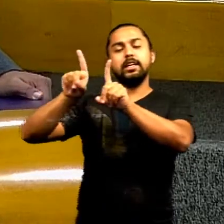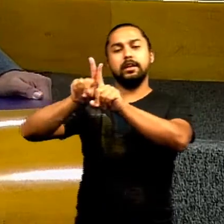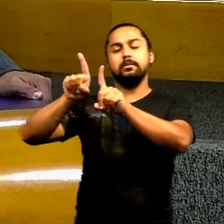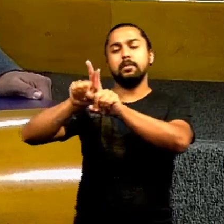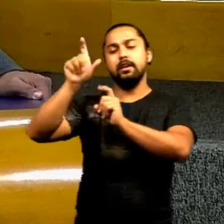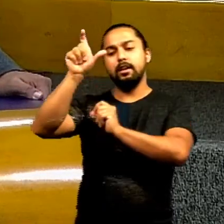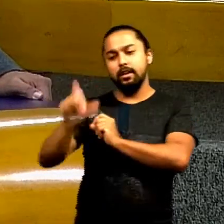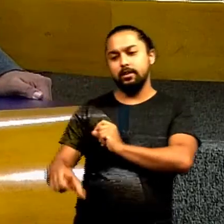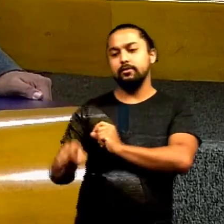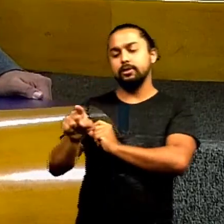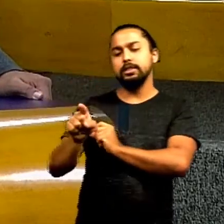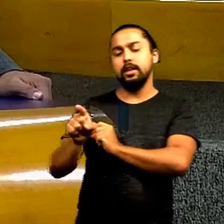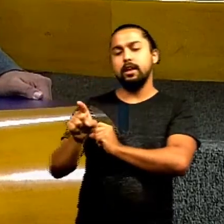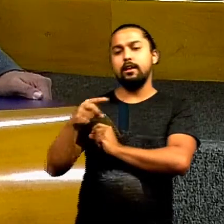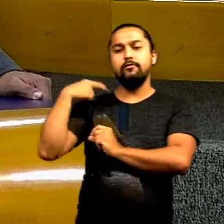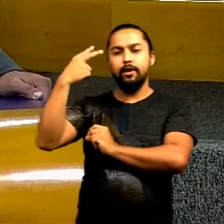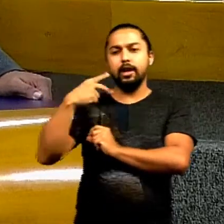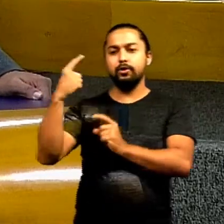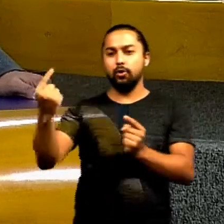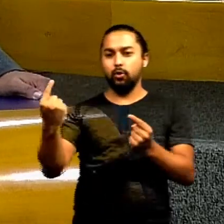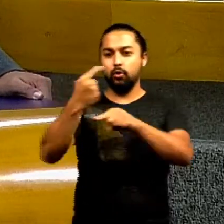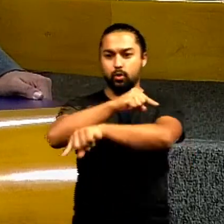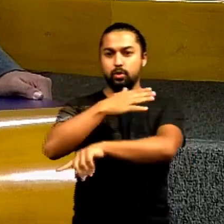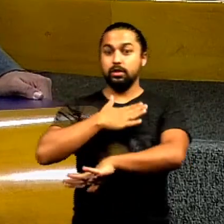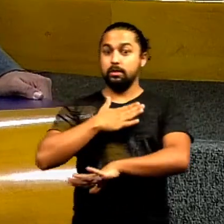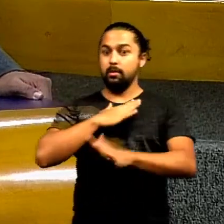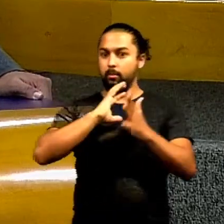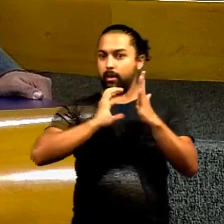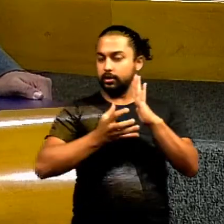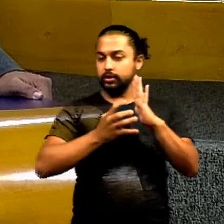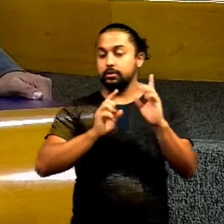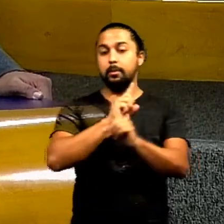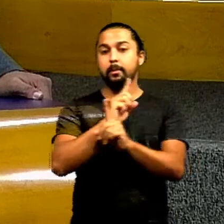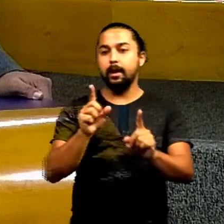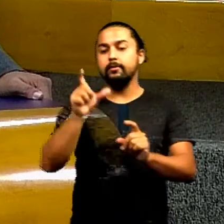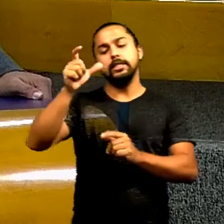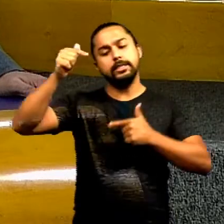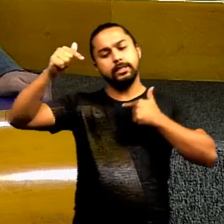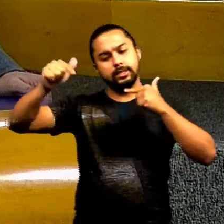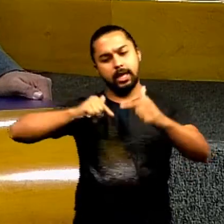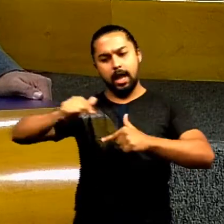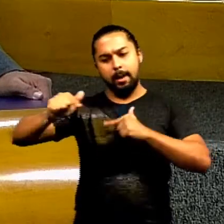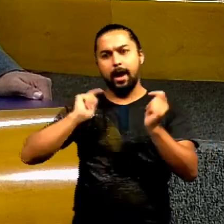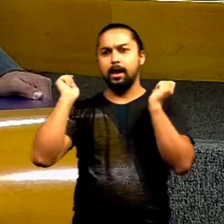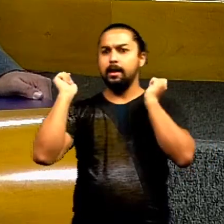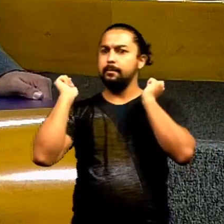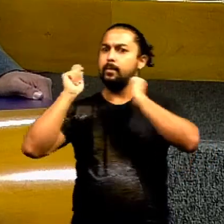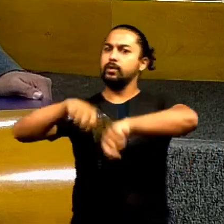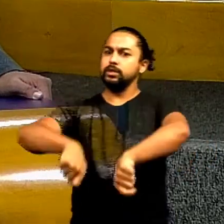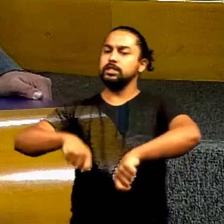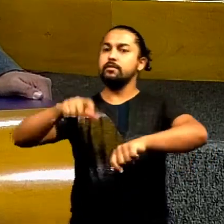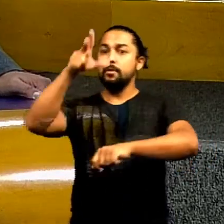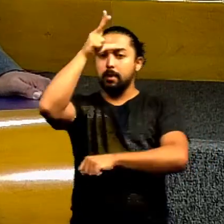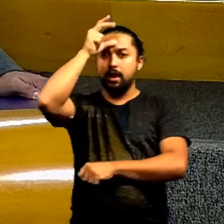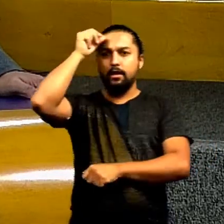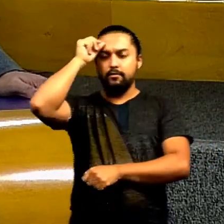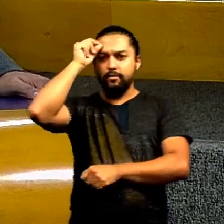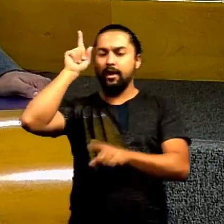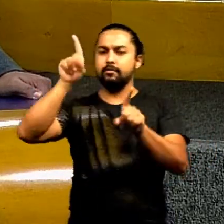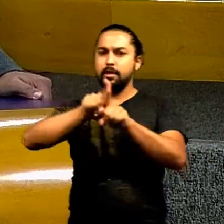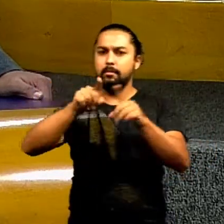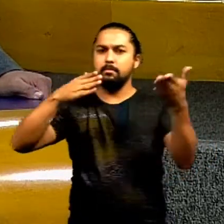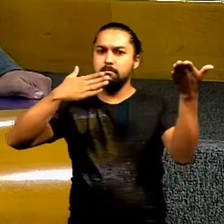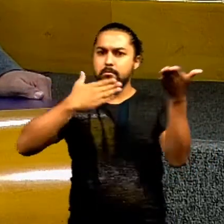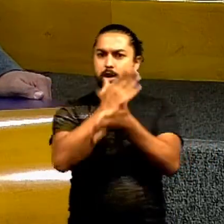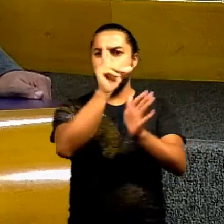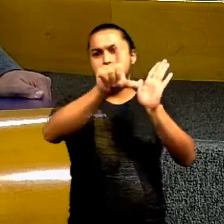mesmo sendo um vereador de oposição Vossa Excelência trabalhe para que o prefeito sancione a lei de